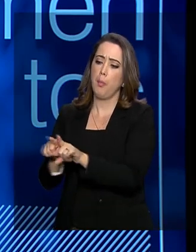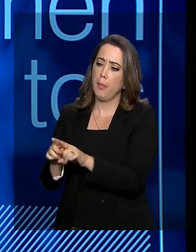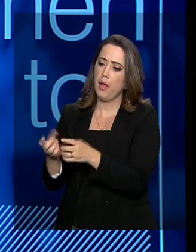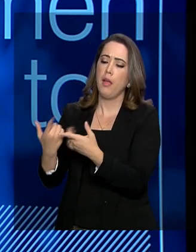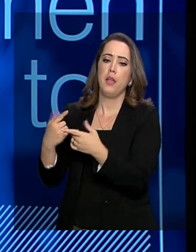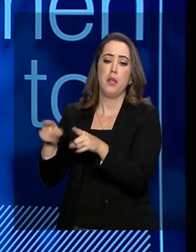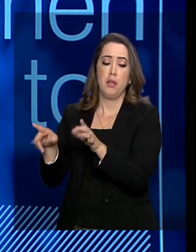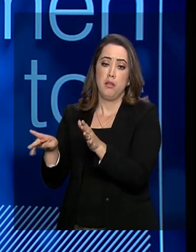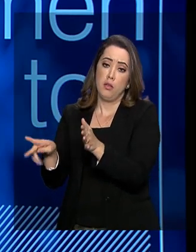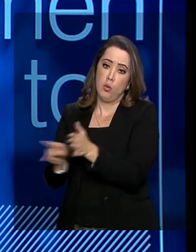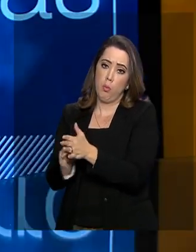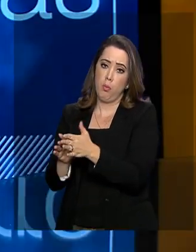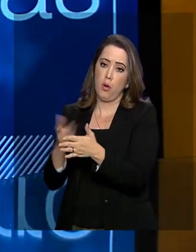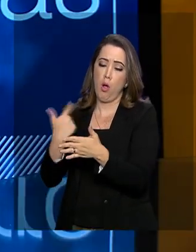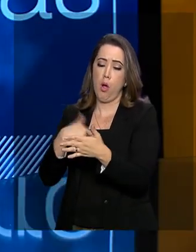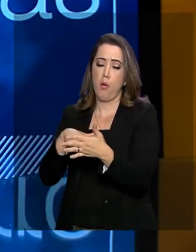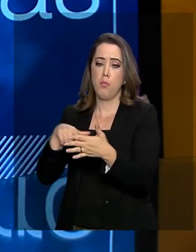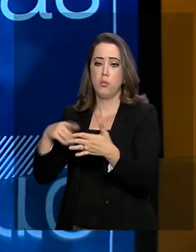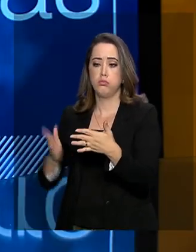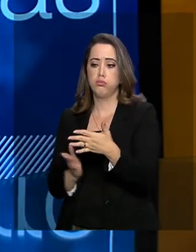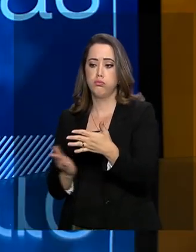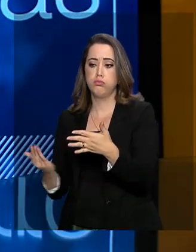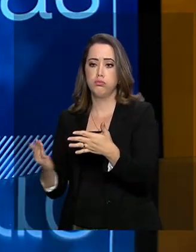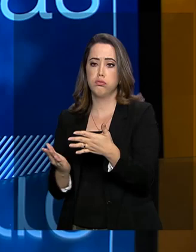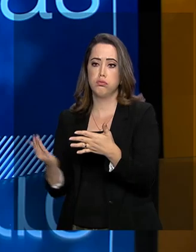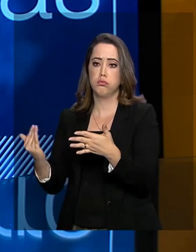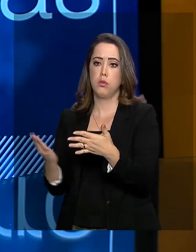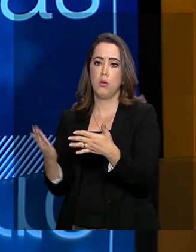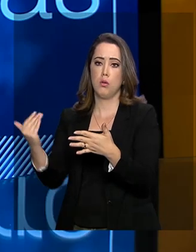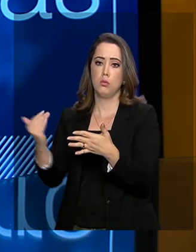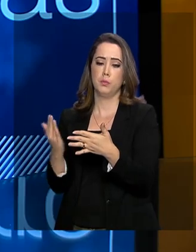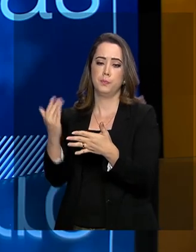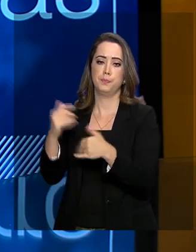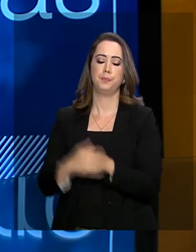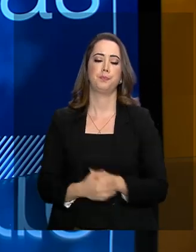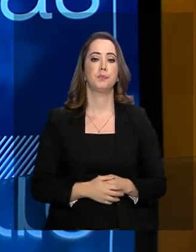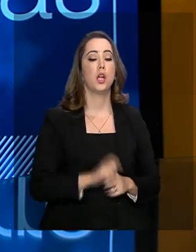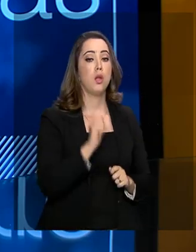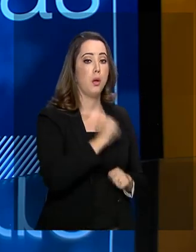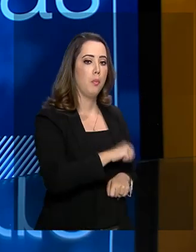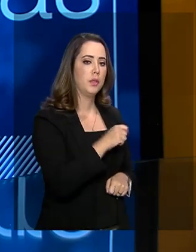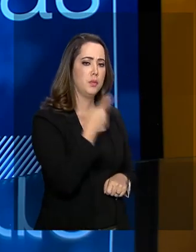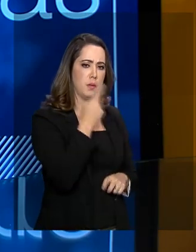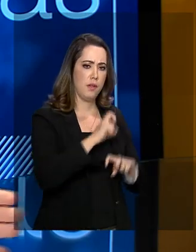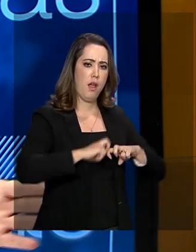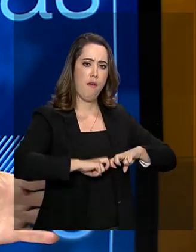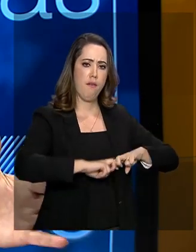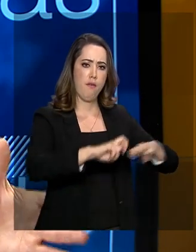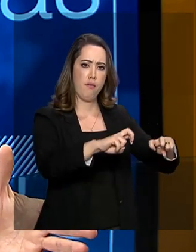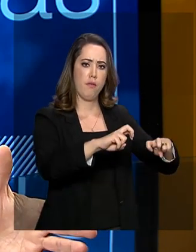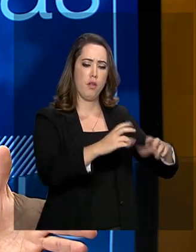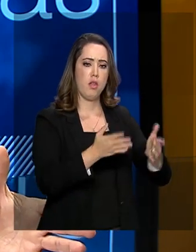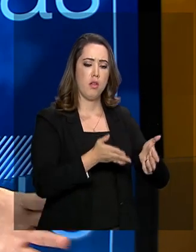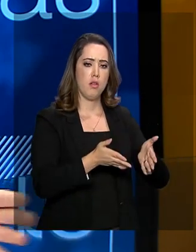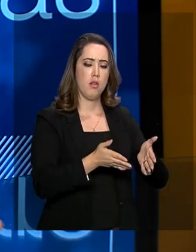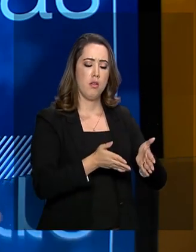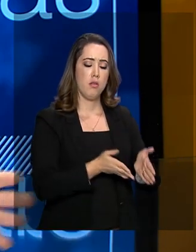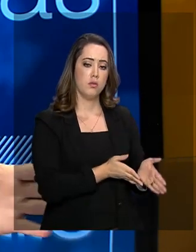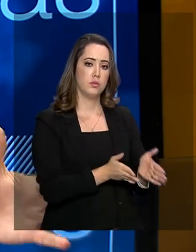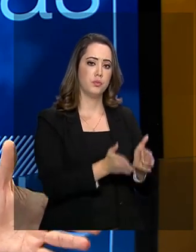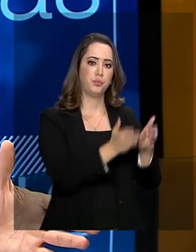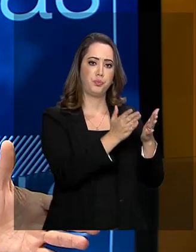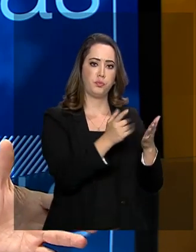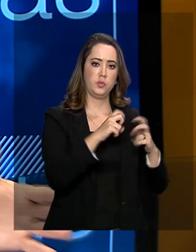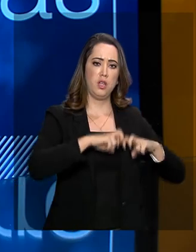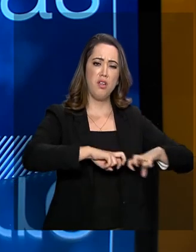navegação na nossa costa. Entre esses modais também a gente pode falar um pouquinho do setor ferroviário, houve um grande gap no Brasil, um grande